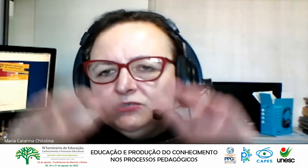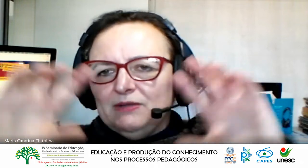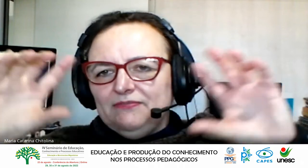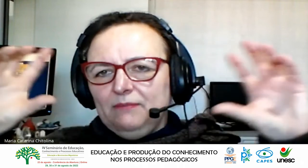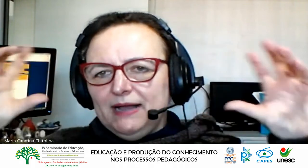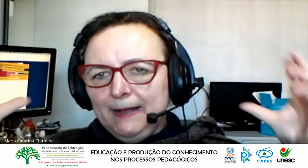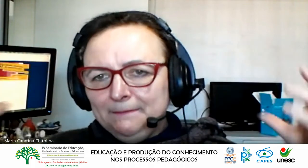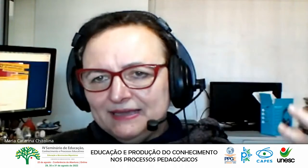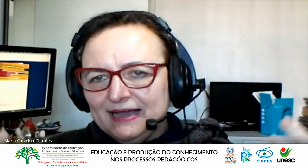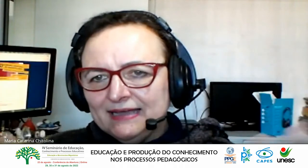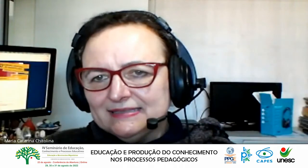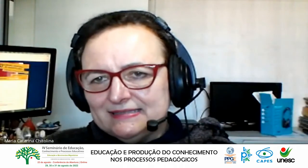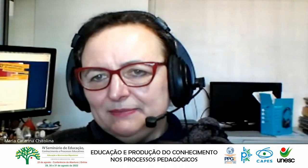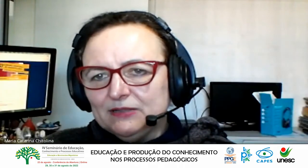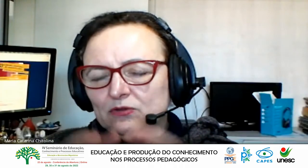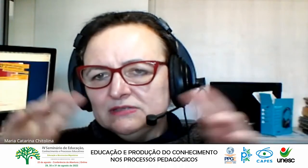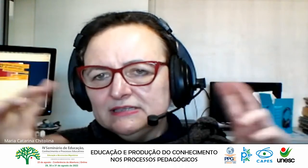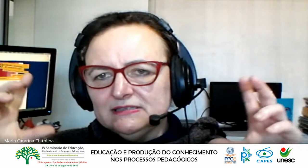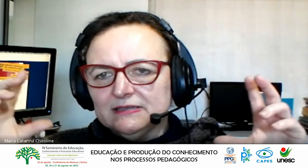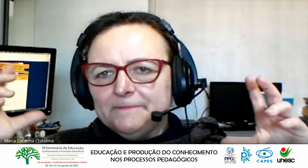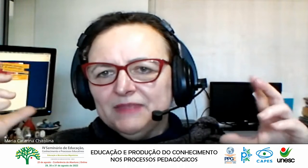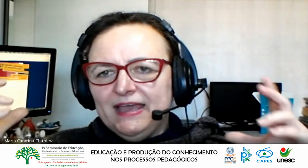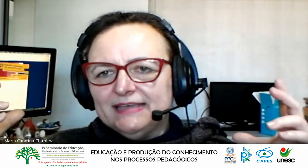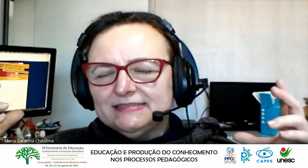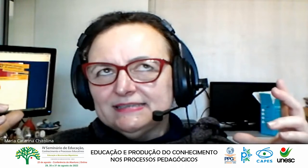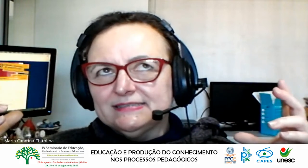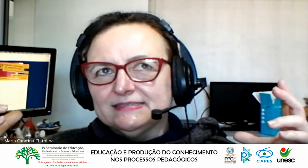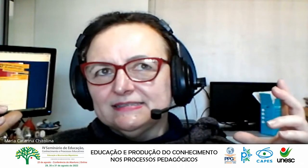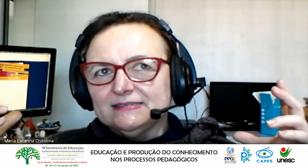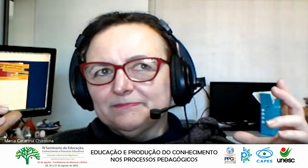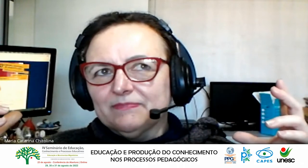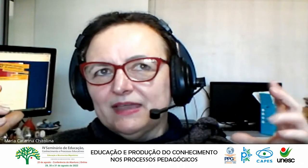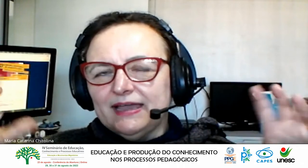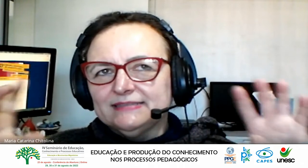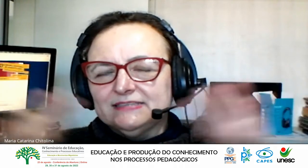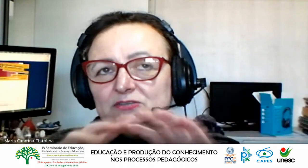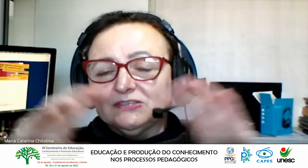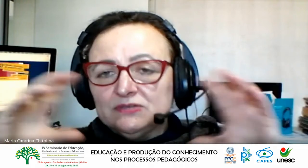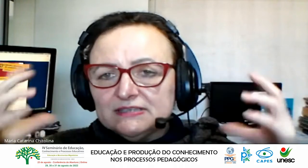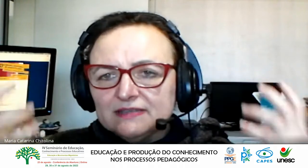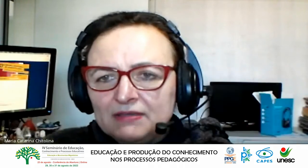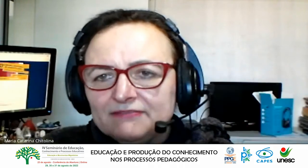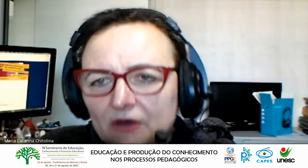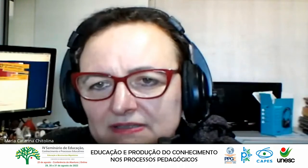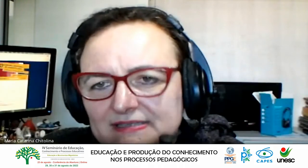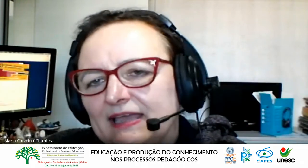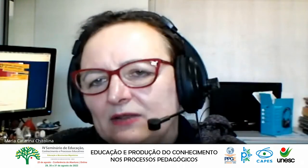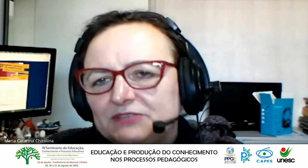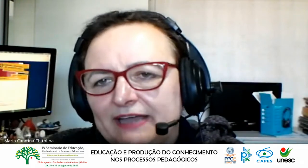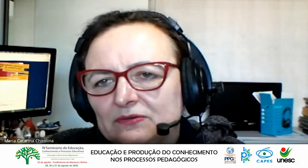tem que olhar De uma forma ampliada Para todas essas situações Que estão